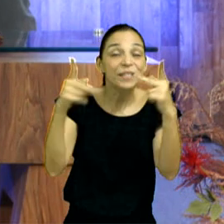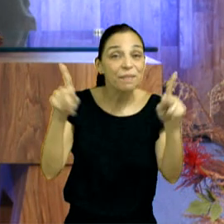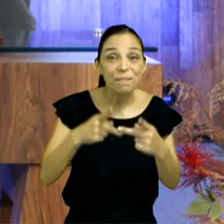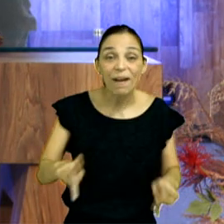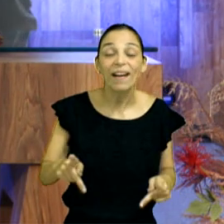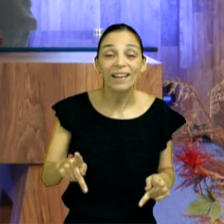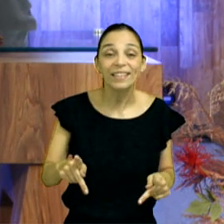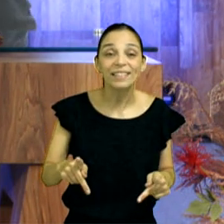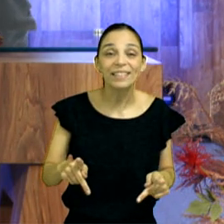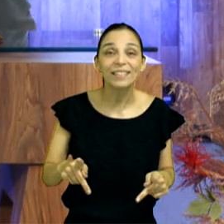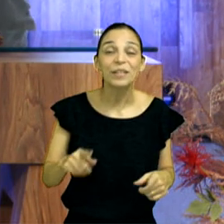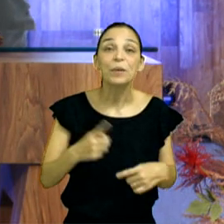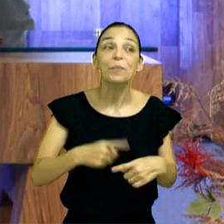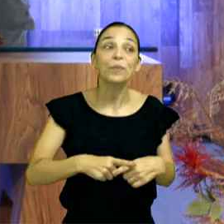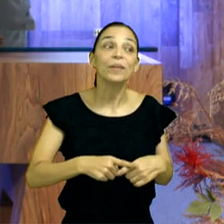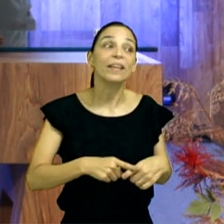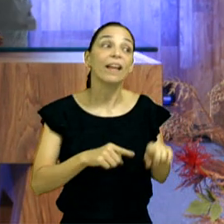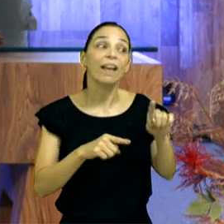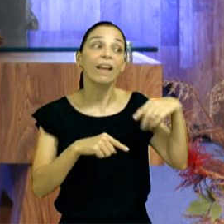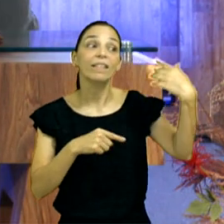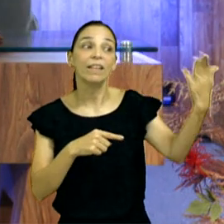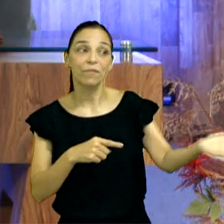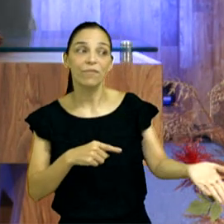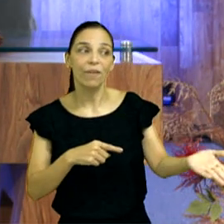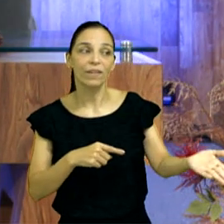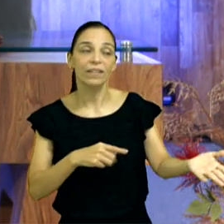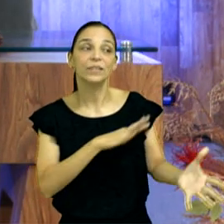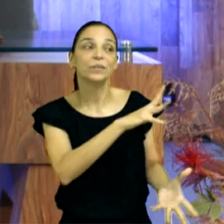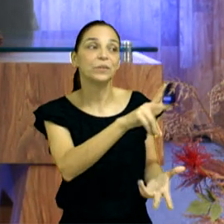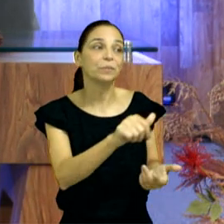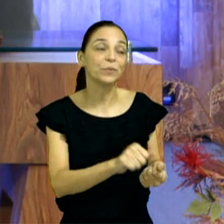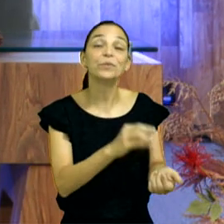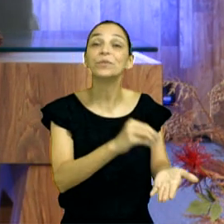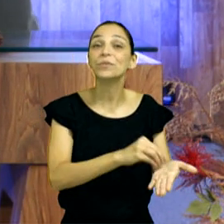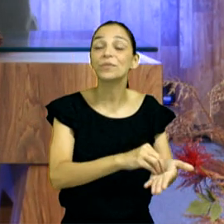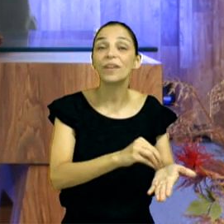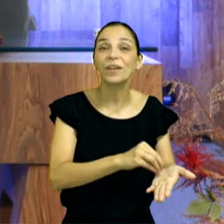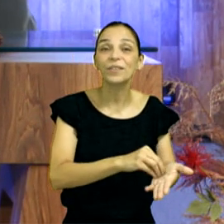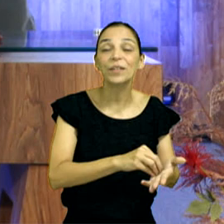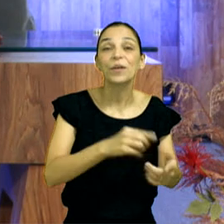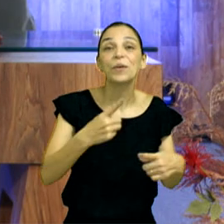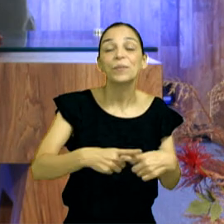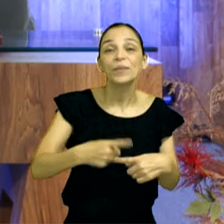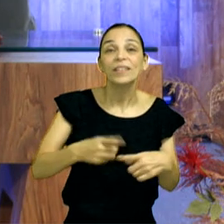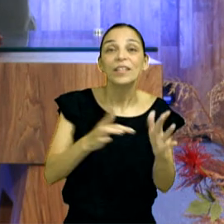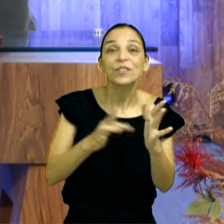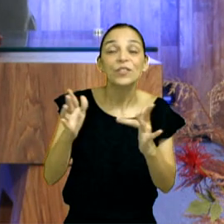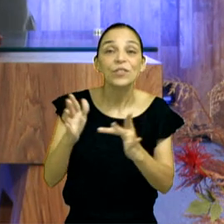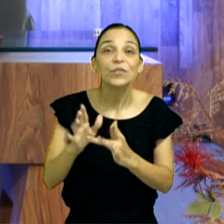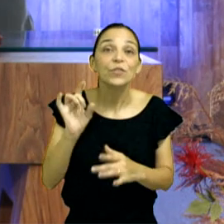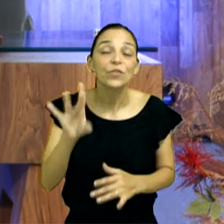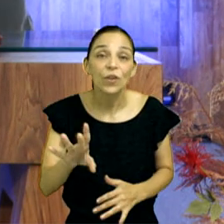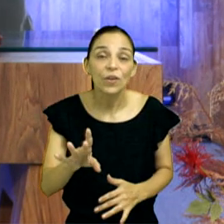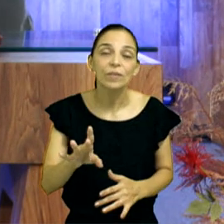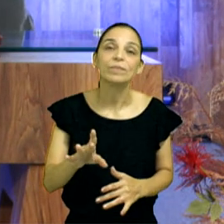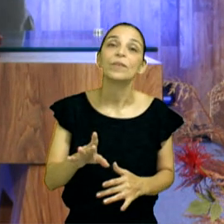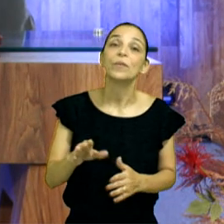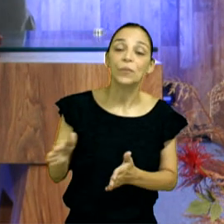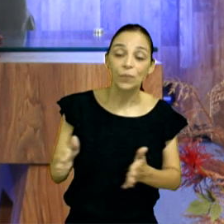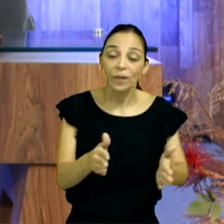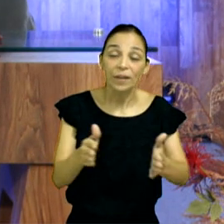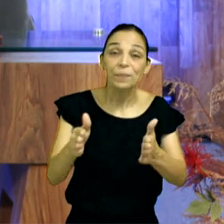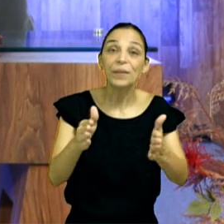está em falta lá fora, está em falta, porque só Jesus é o caminho, a verdade e a vida, amém?